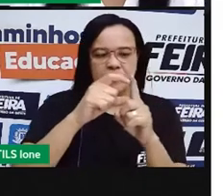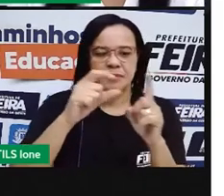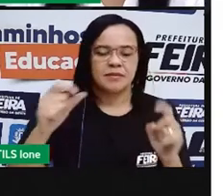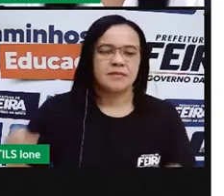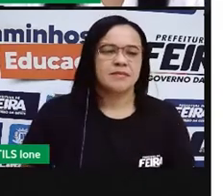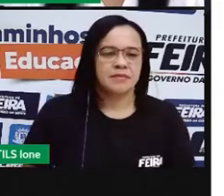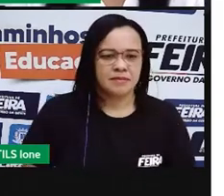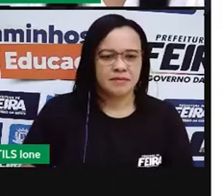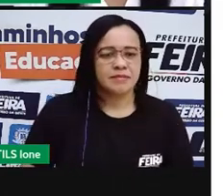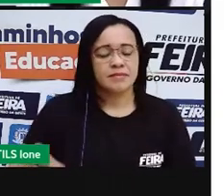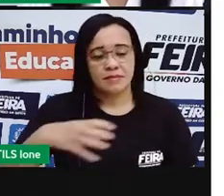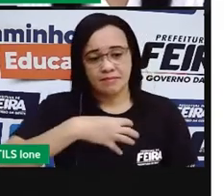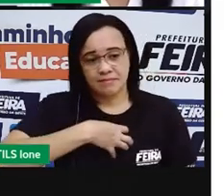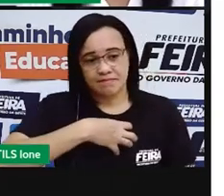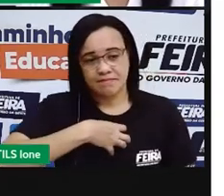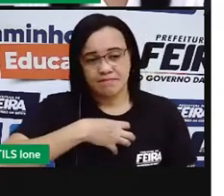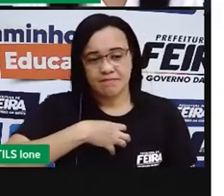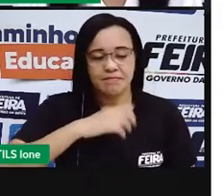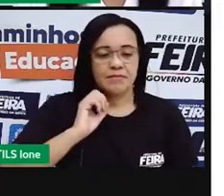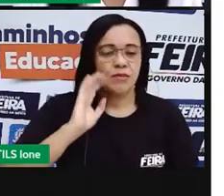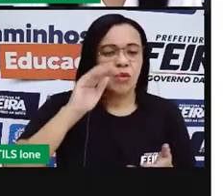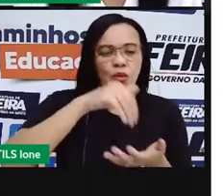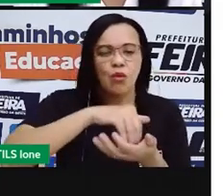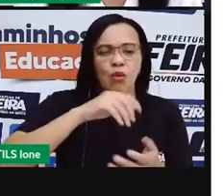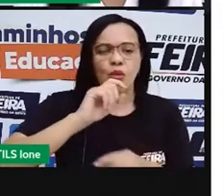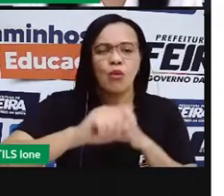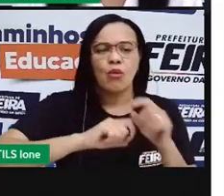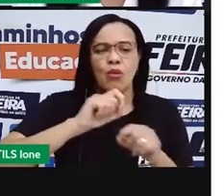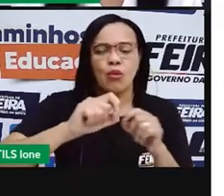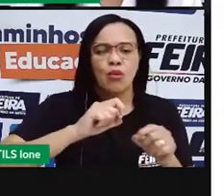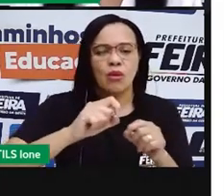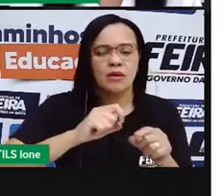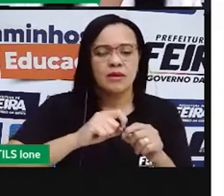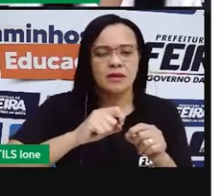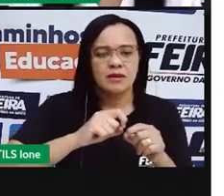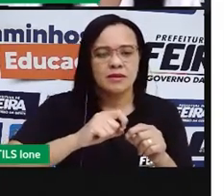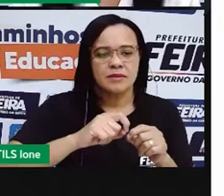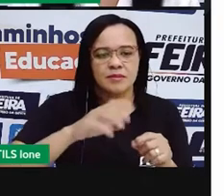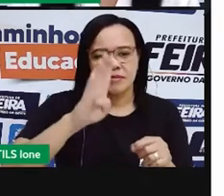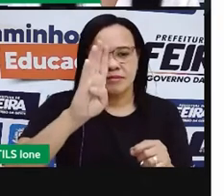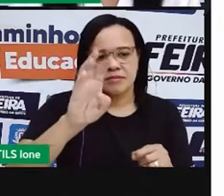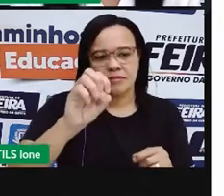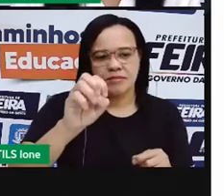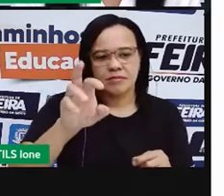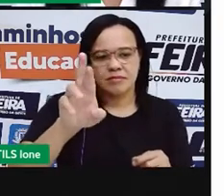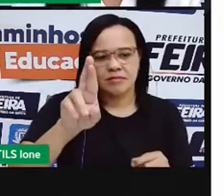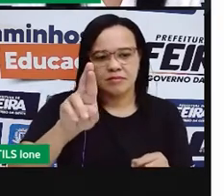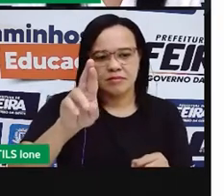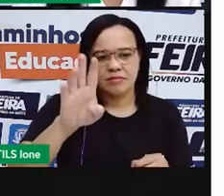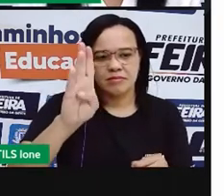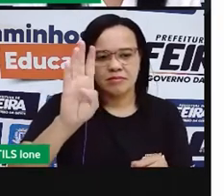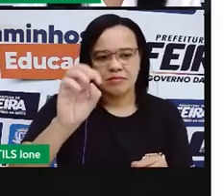E o som final, o último som que você escuta quando fala borboleta. borboleta.